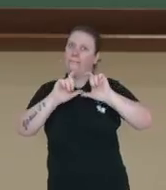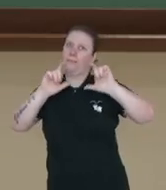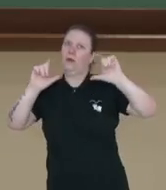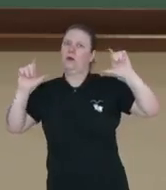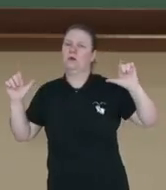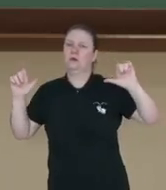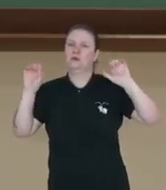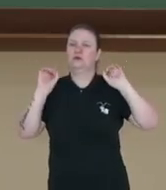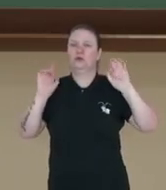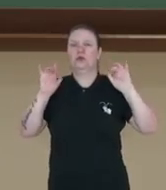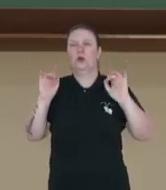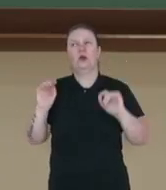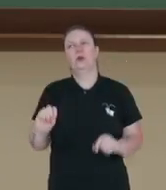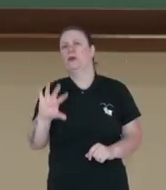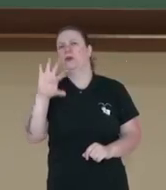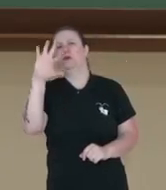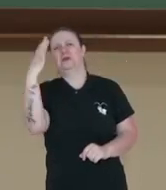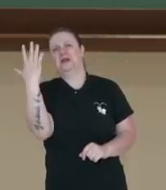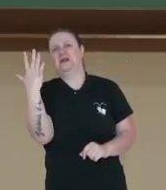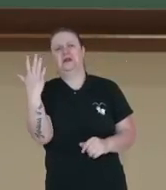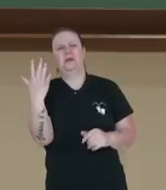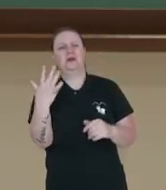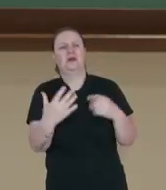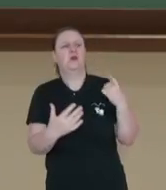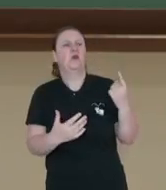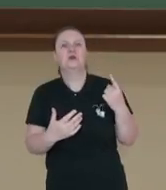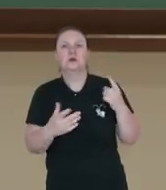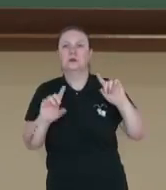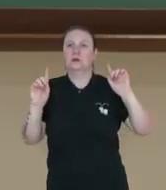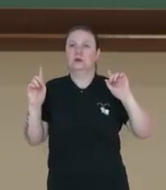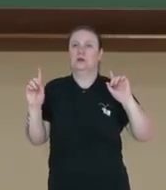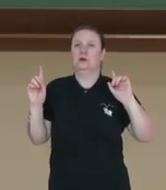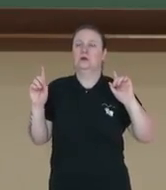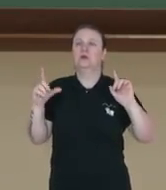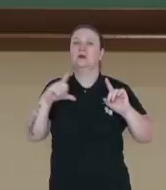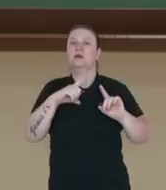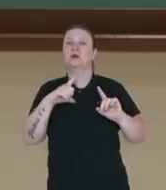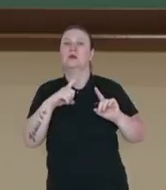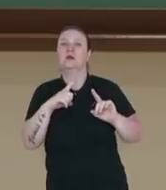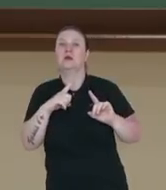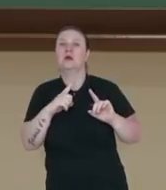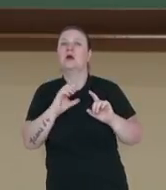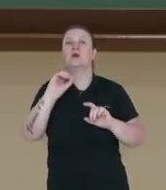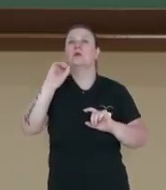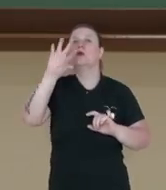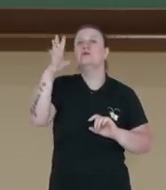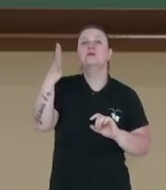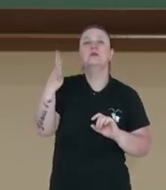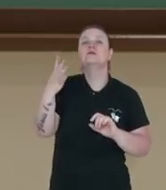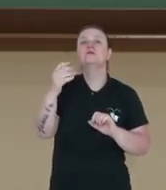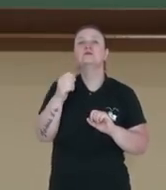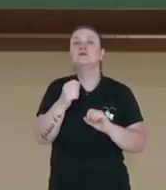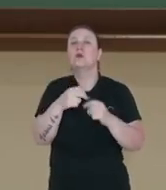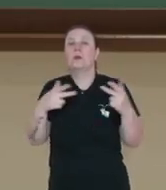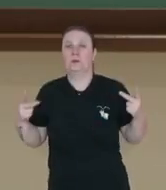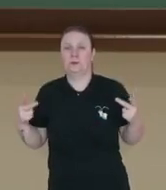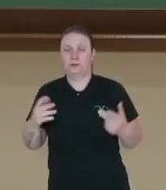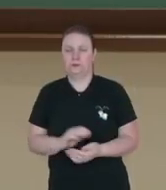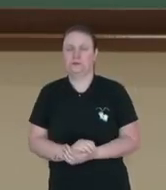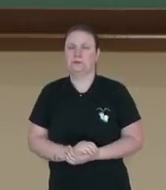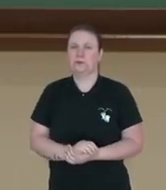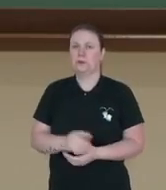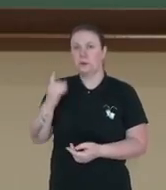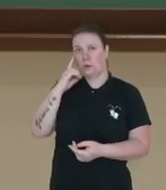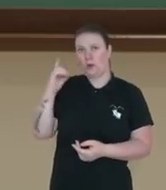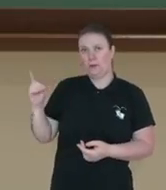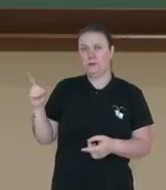Ele não vai tratar de um evento isolado, ele vai tratar um aspecto de algum evento. Então, ali